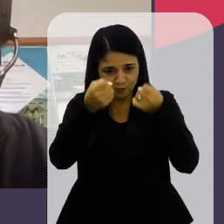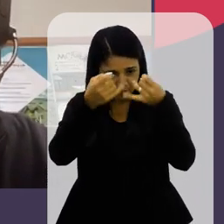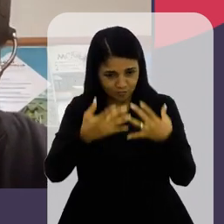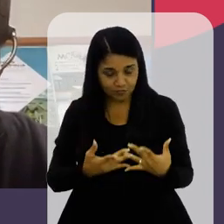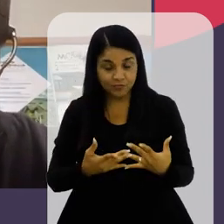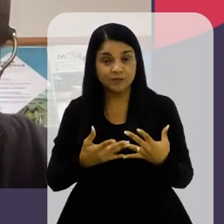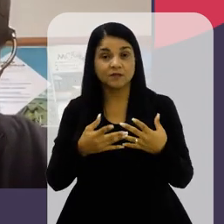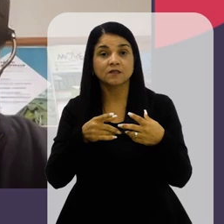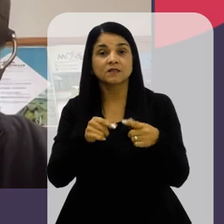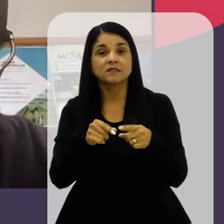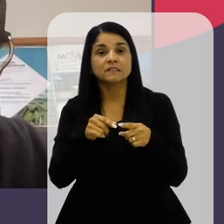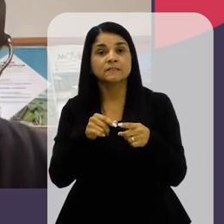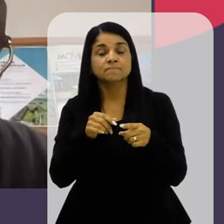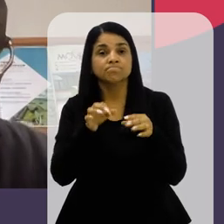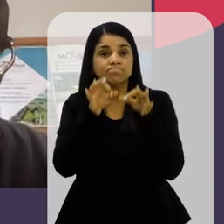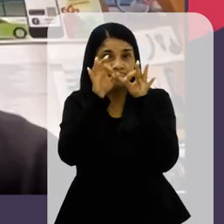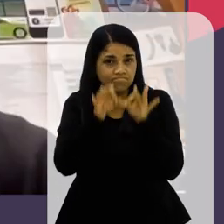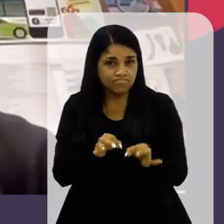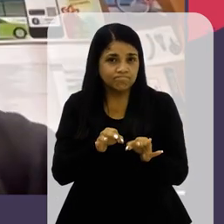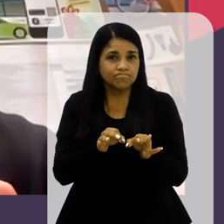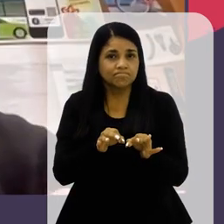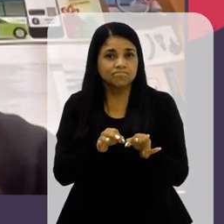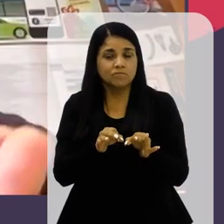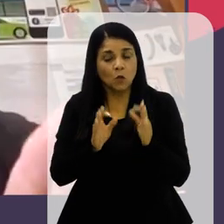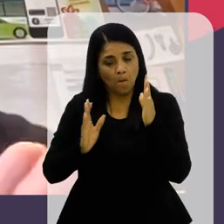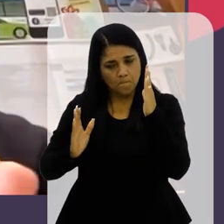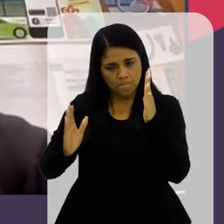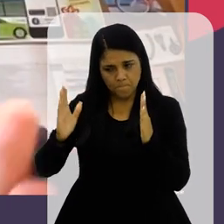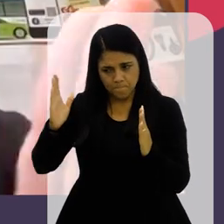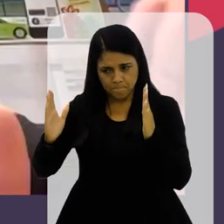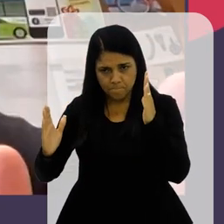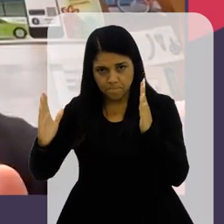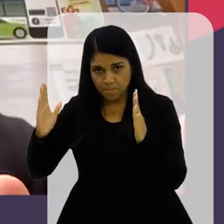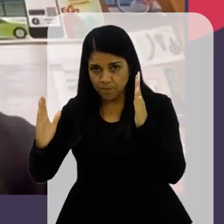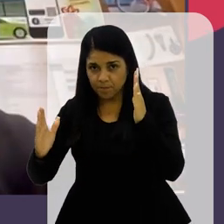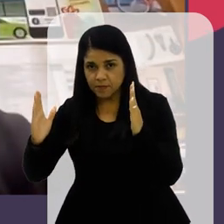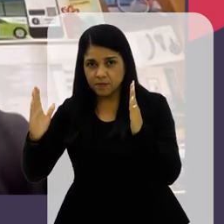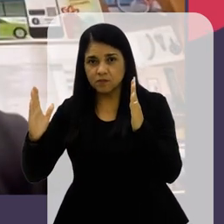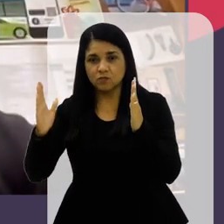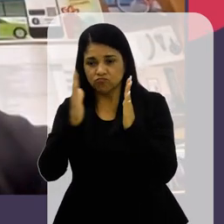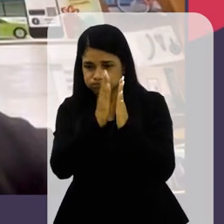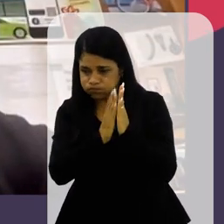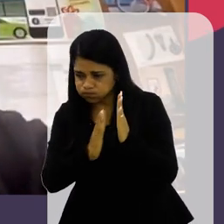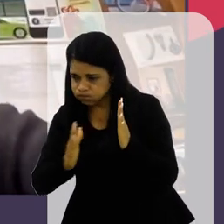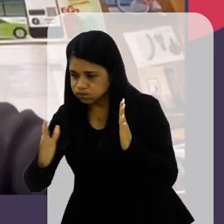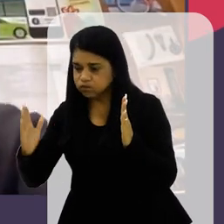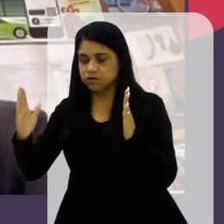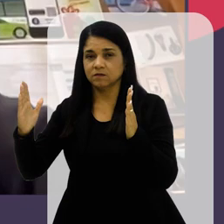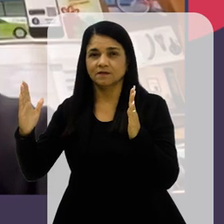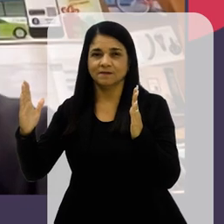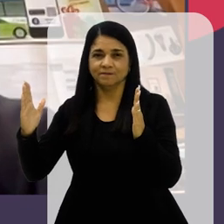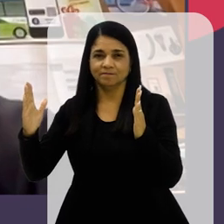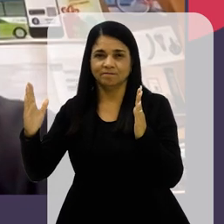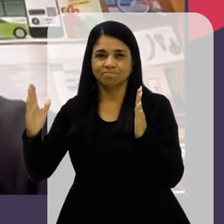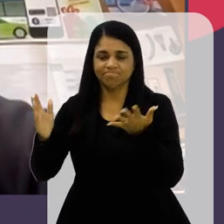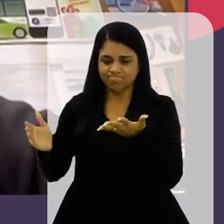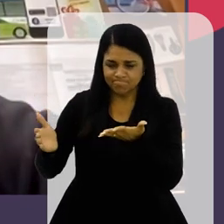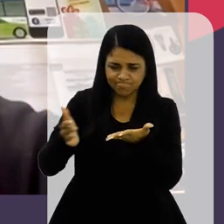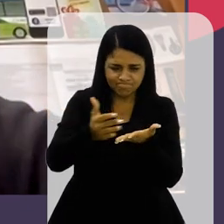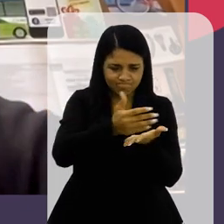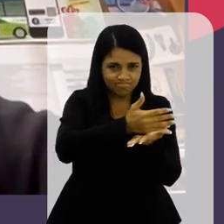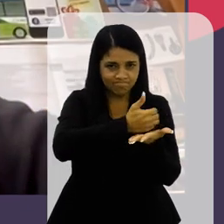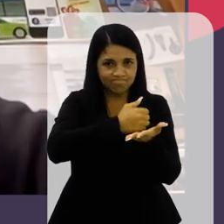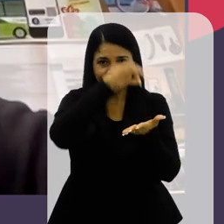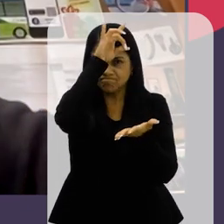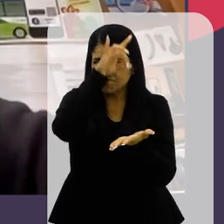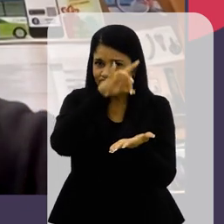mais Precisão Mas em suma É preciso ter Um período Amplo De maneira Que nos